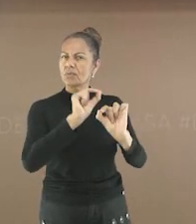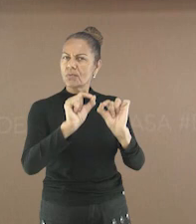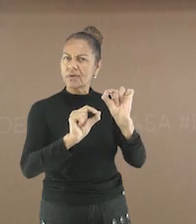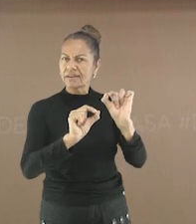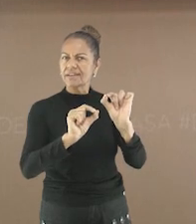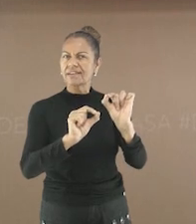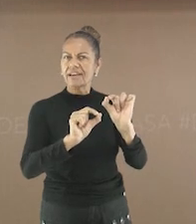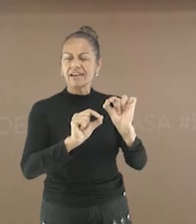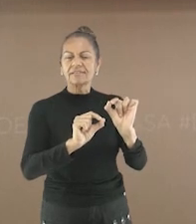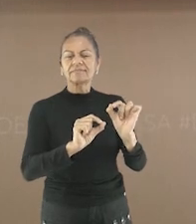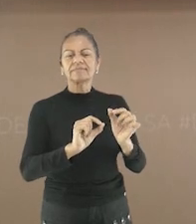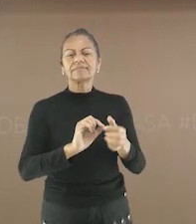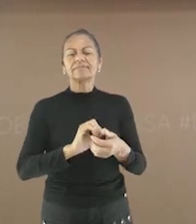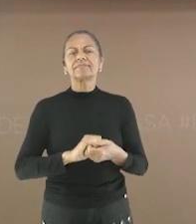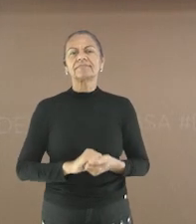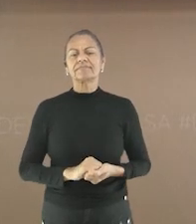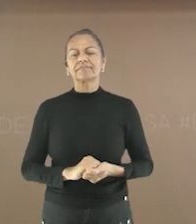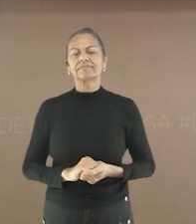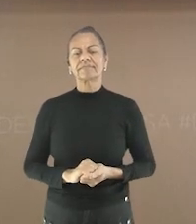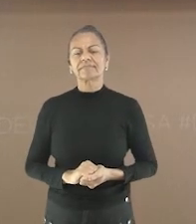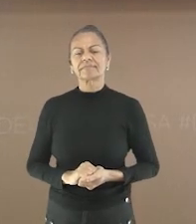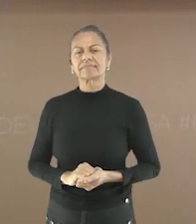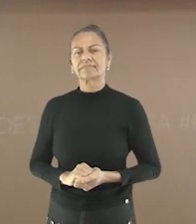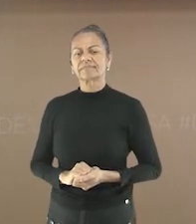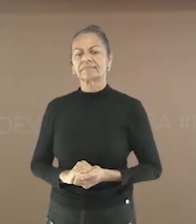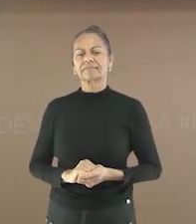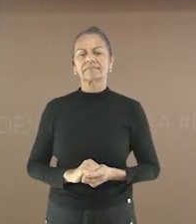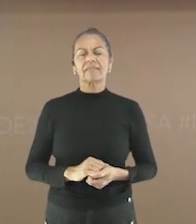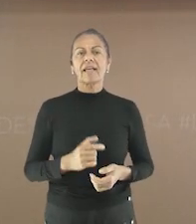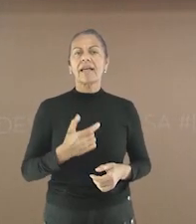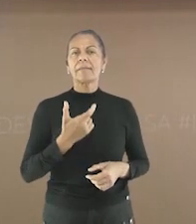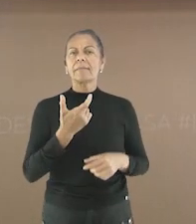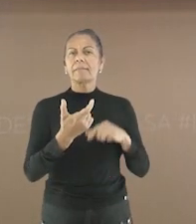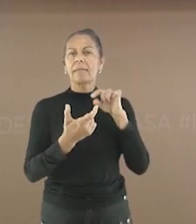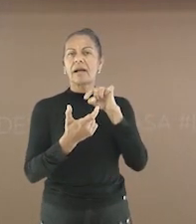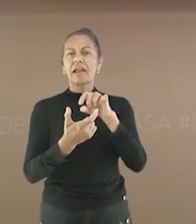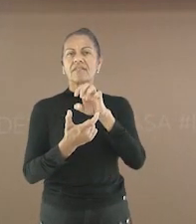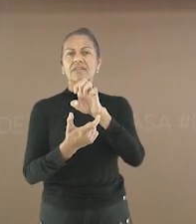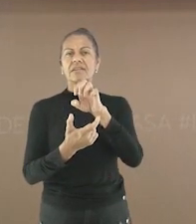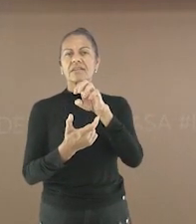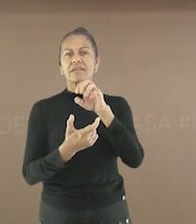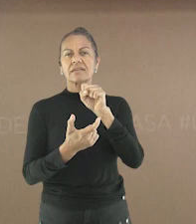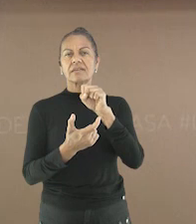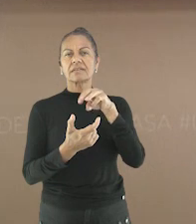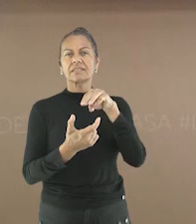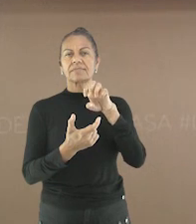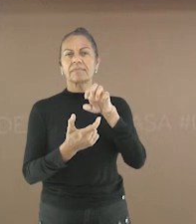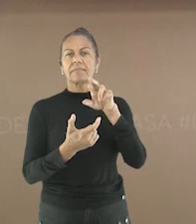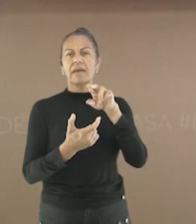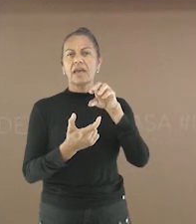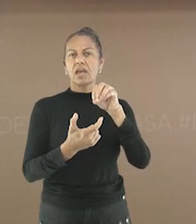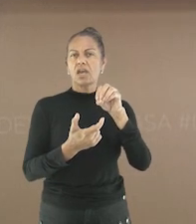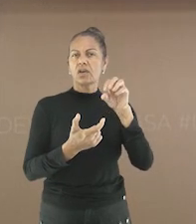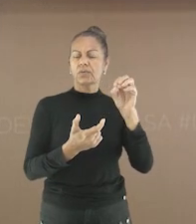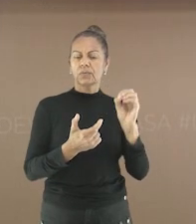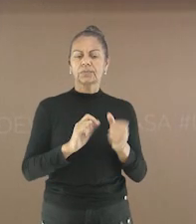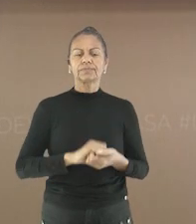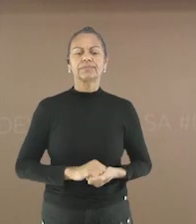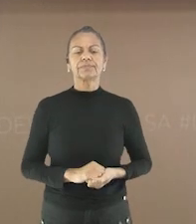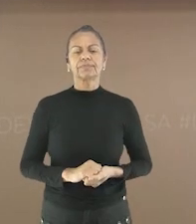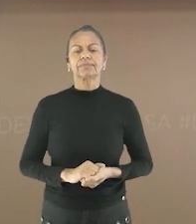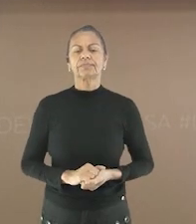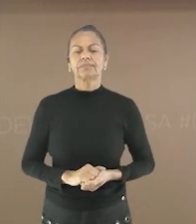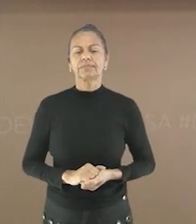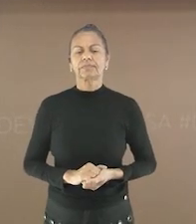para vocês Vamos lá? Bom O que significa a palavra esmero no verso? Mas era